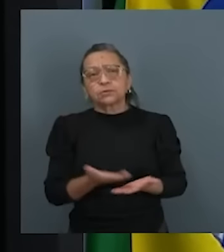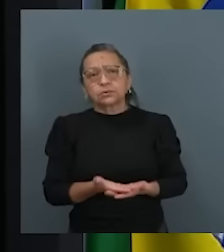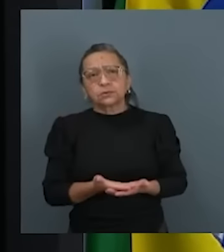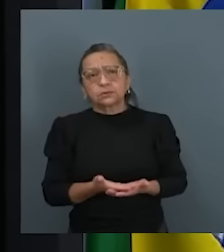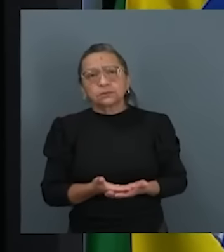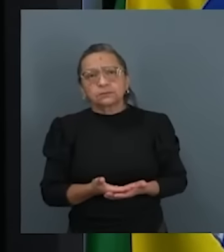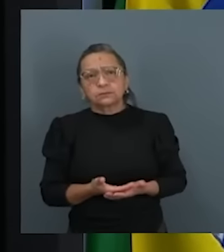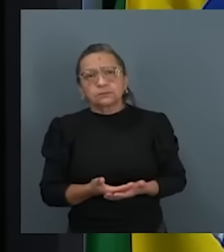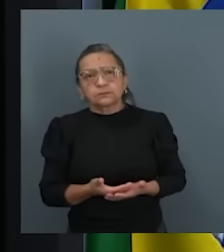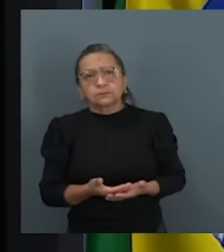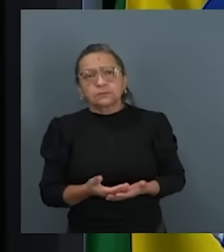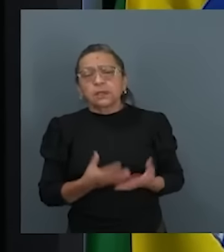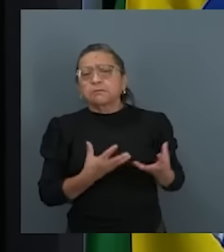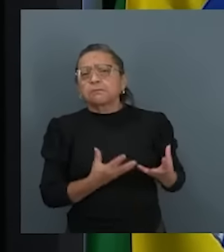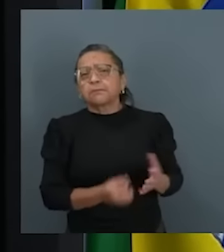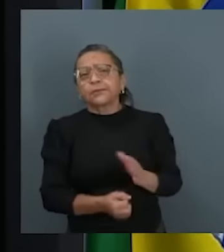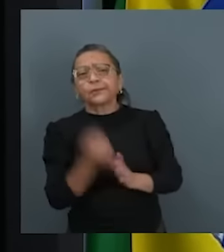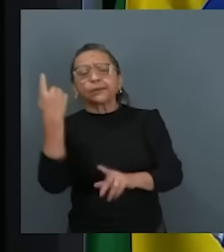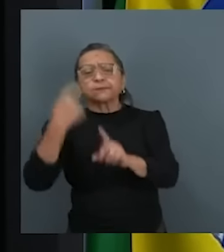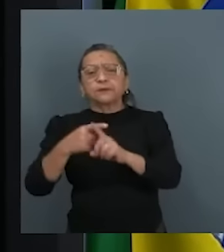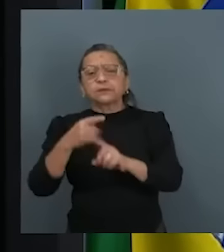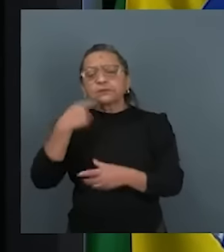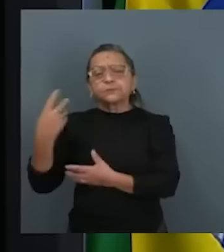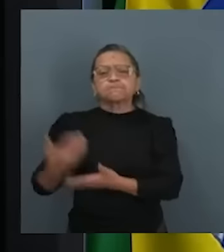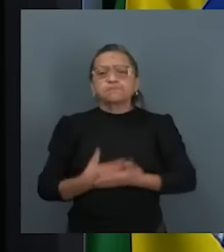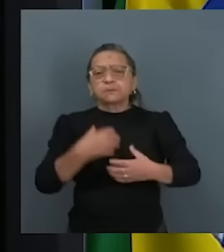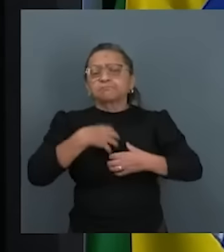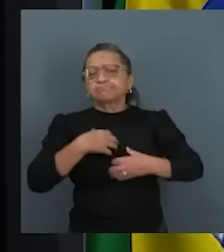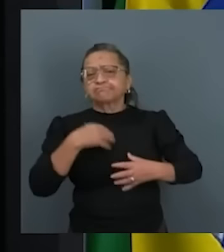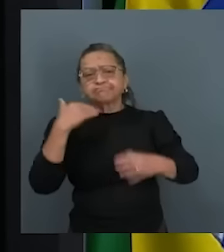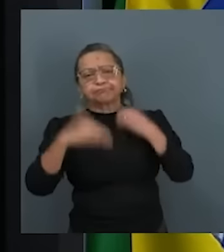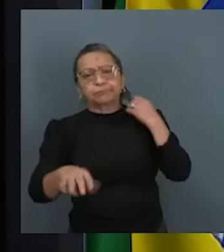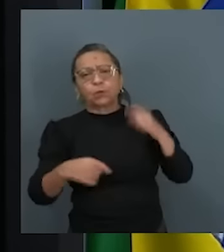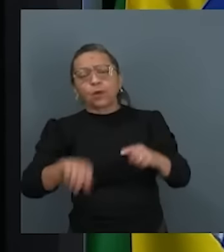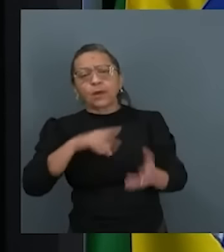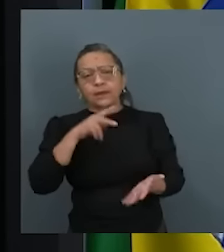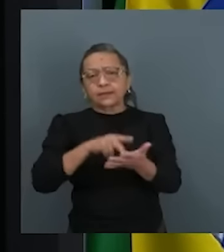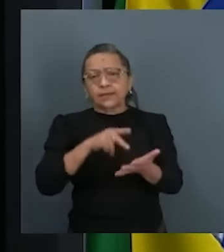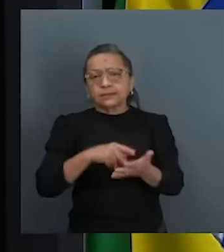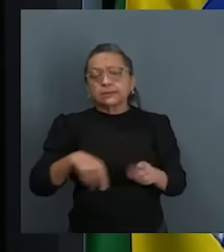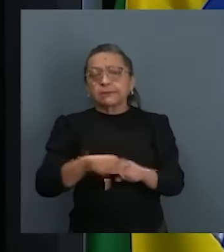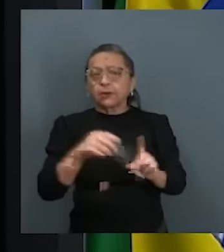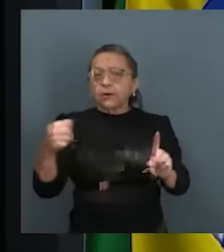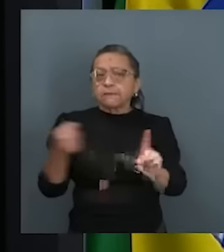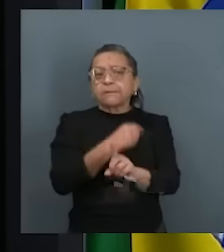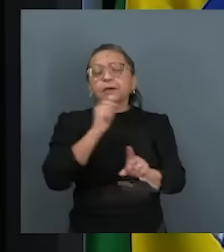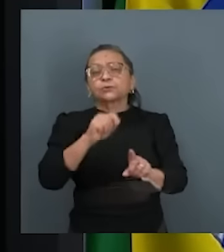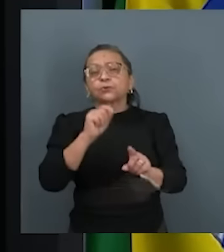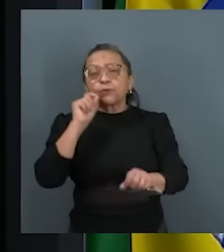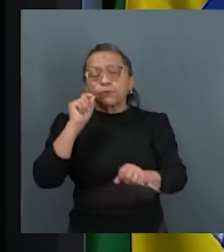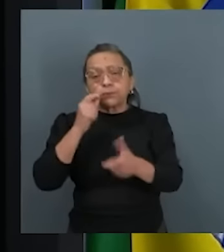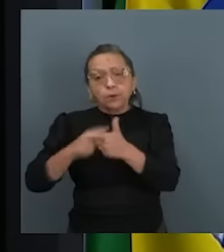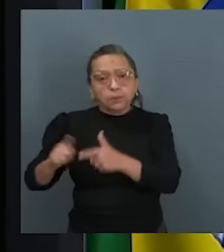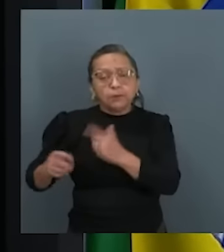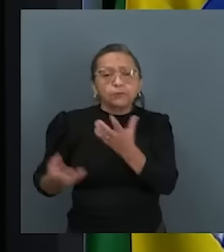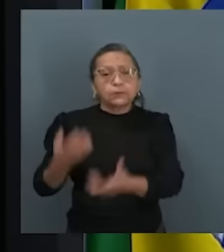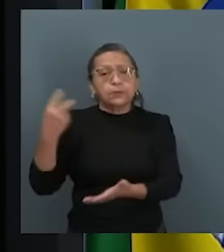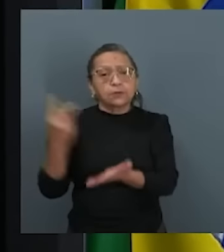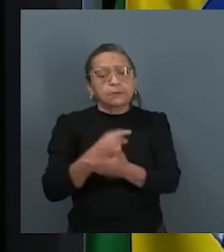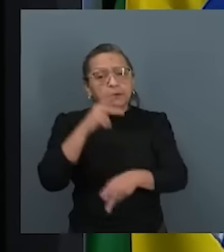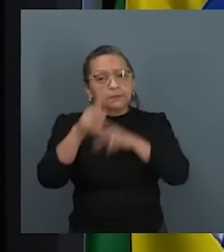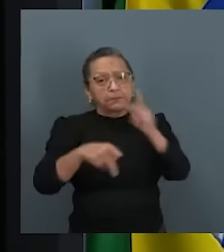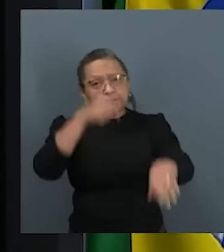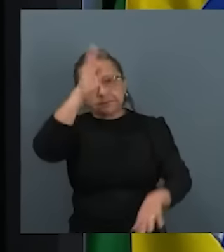ouvindo aqui, muitas vezes, de forma desconectada com a realidade, com o impacto dessas queimadas estão causando para a